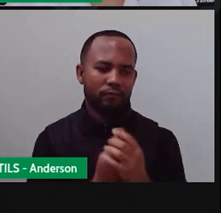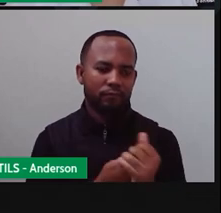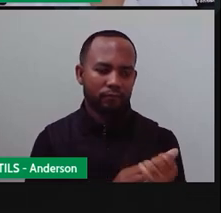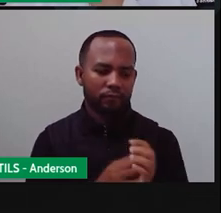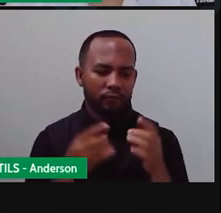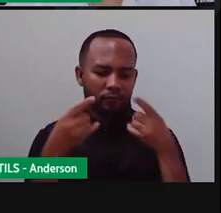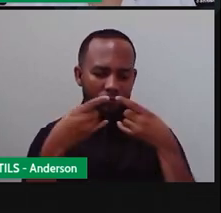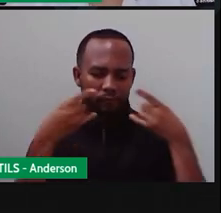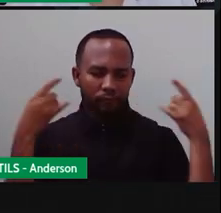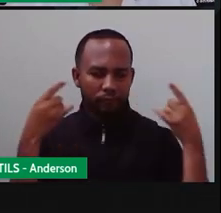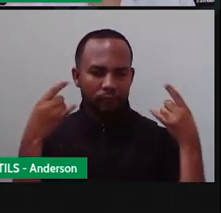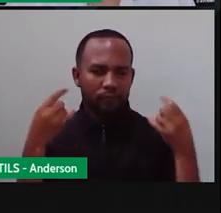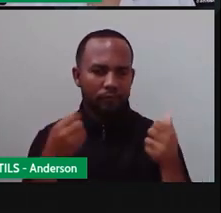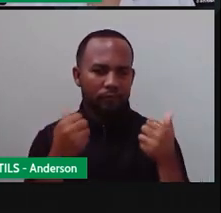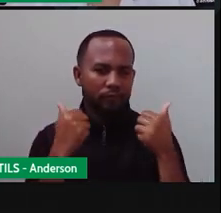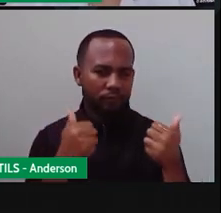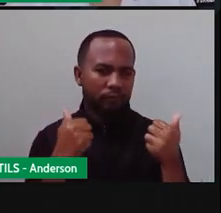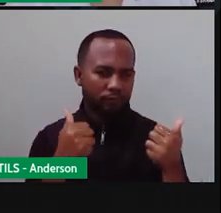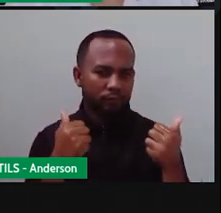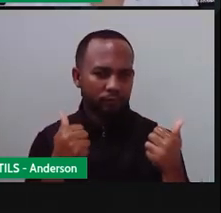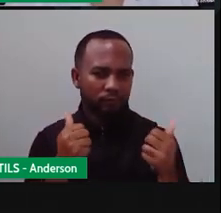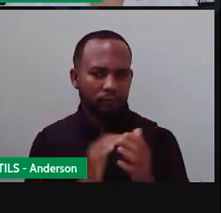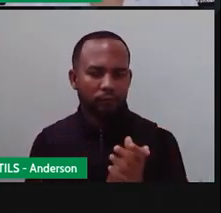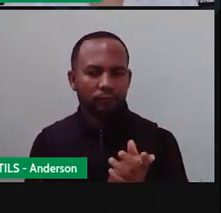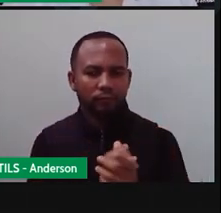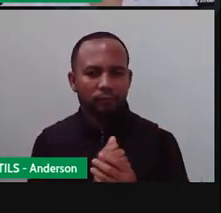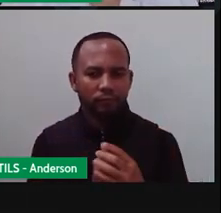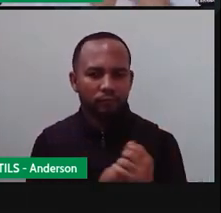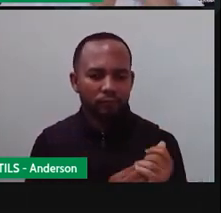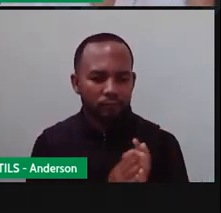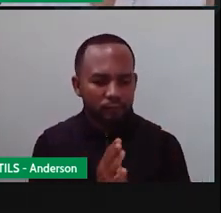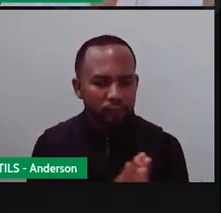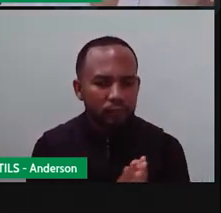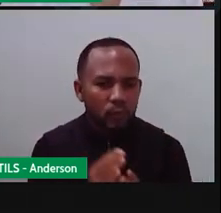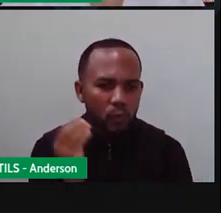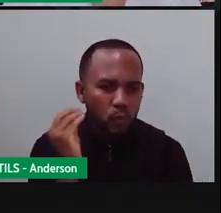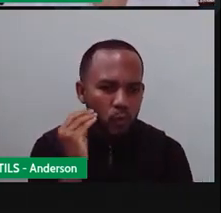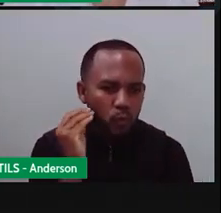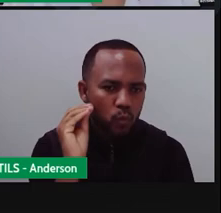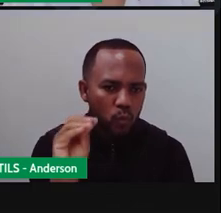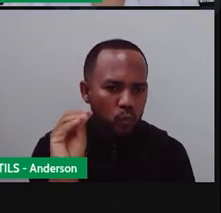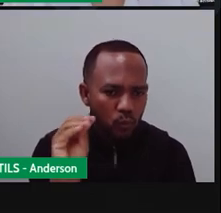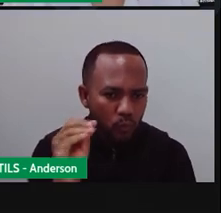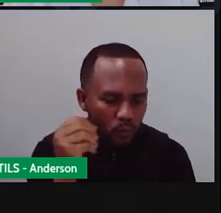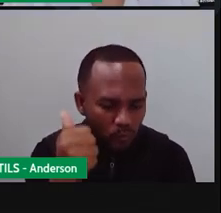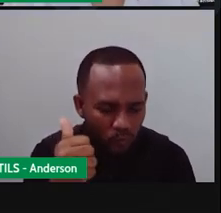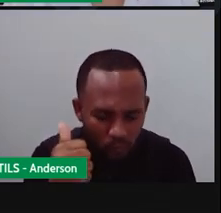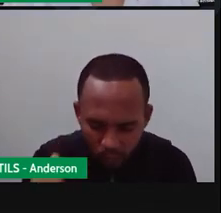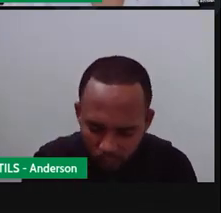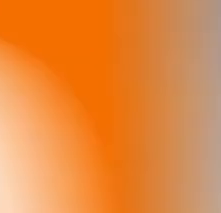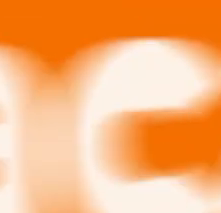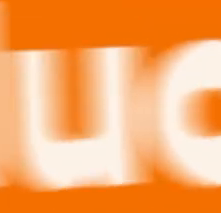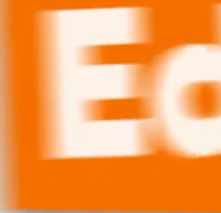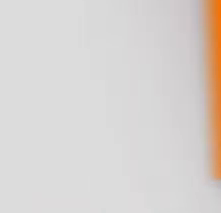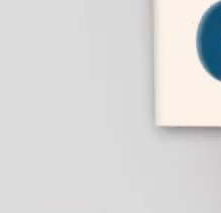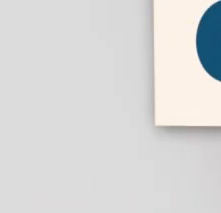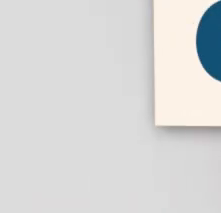juntinho, vacinado, com toda a segurança, na sala de aula. Um beijo de Pro Maria. Um beijo de Anderson pra vocês.